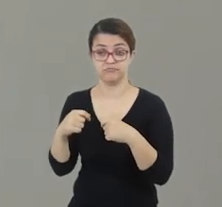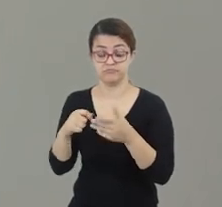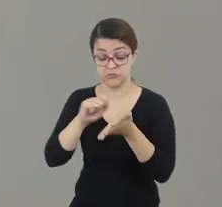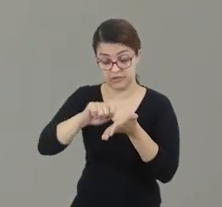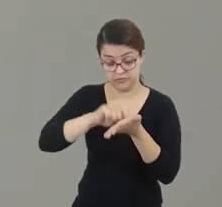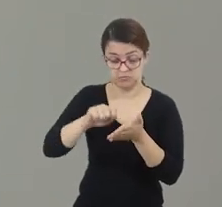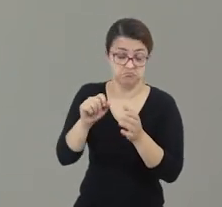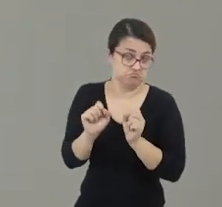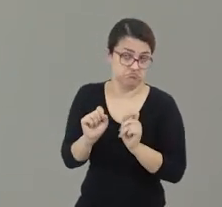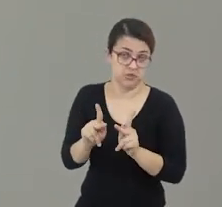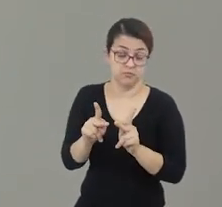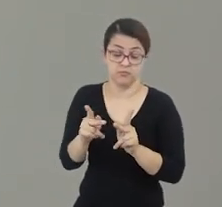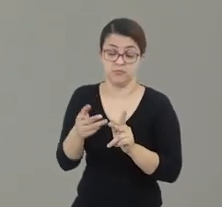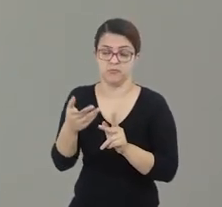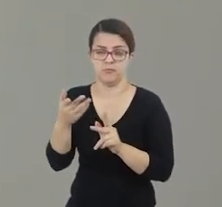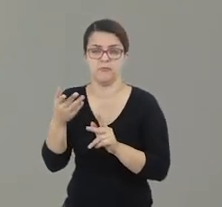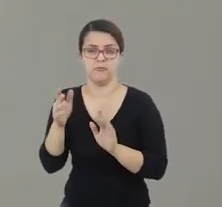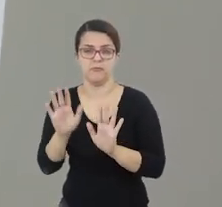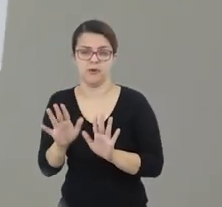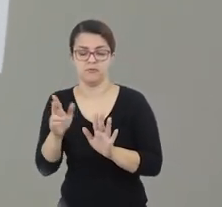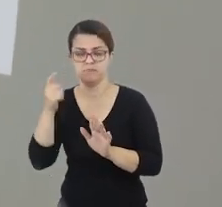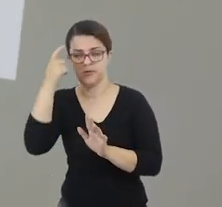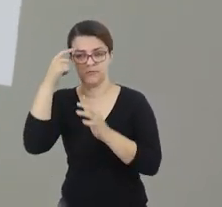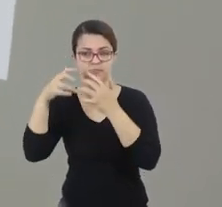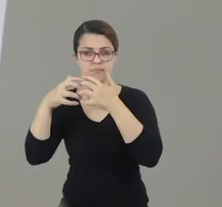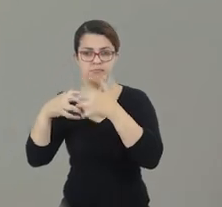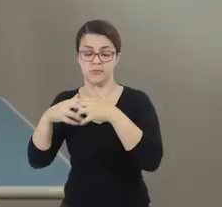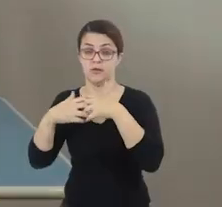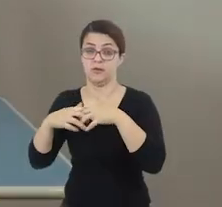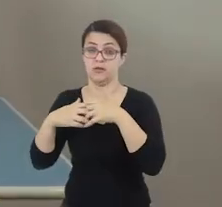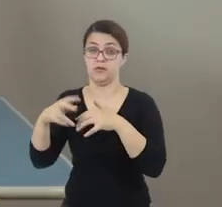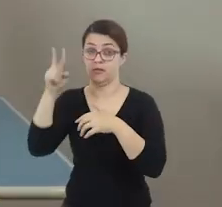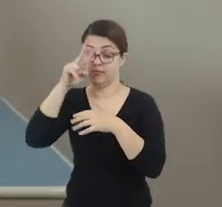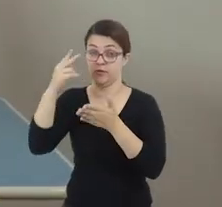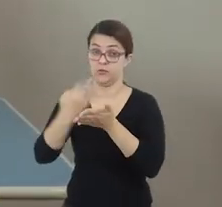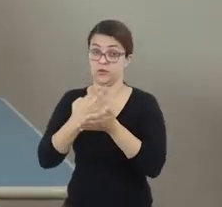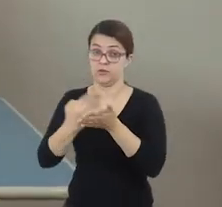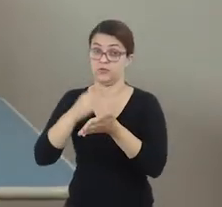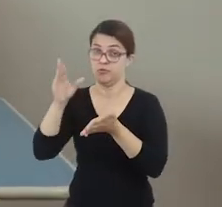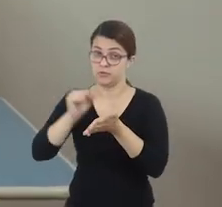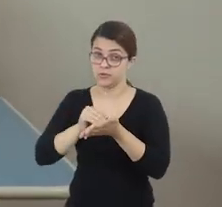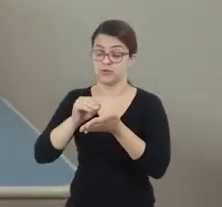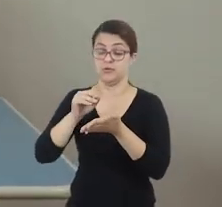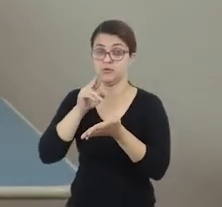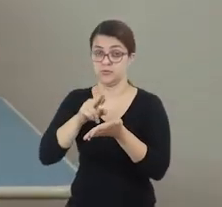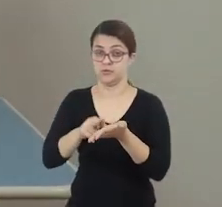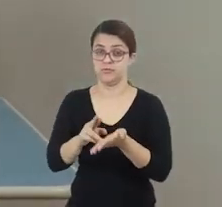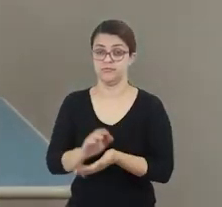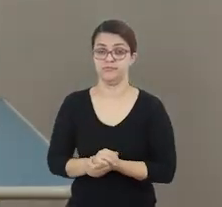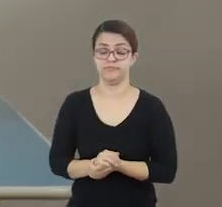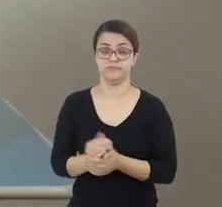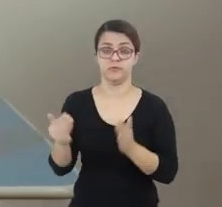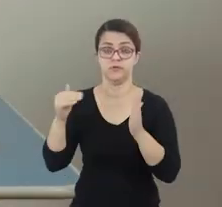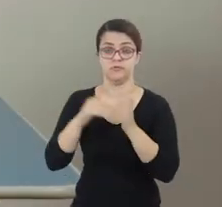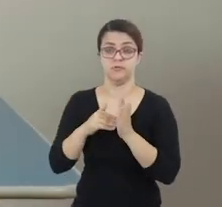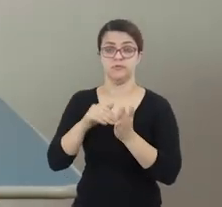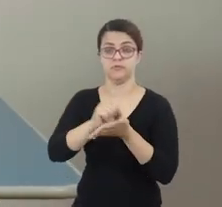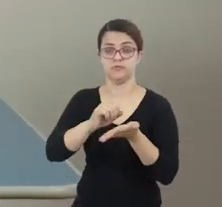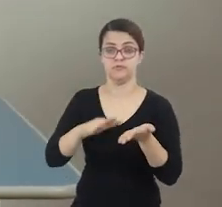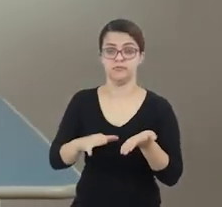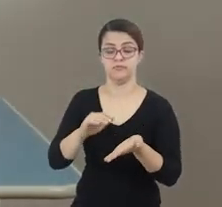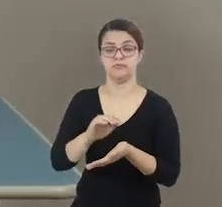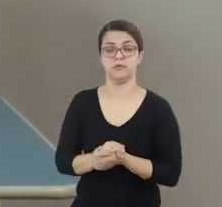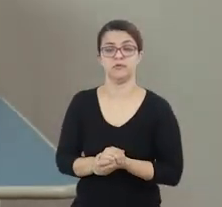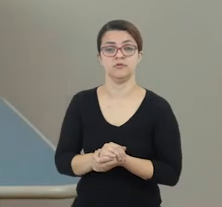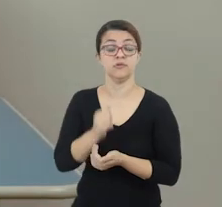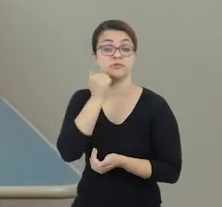Mas se conseguirem realizar esses cálculos mentalmente, é melhor. E não esqueçam de registrar tudo no caderno. E por